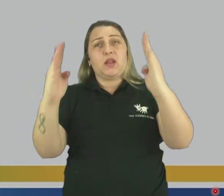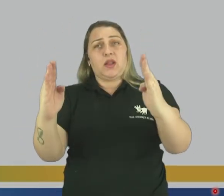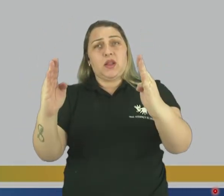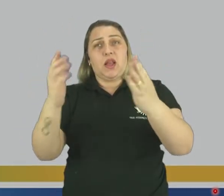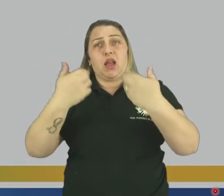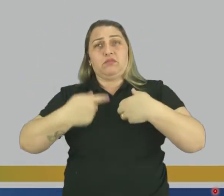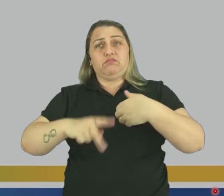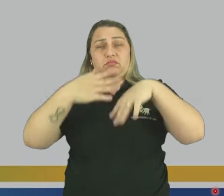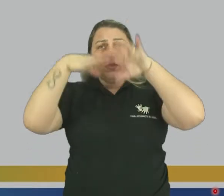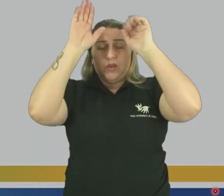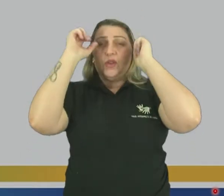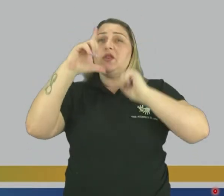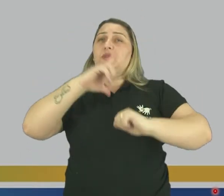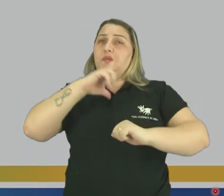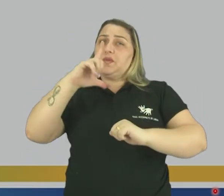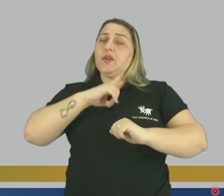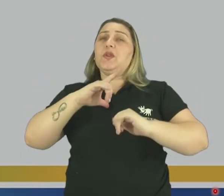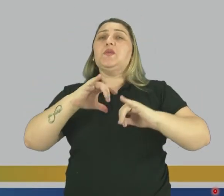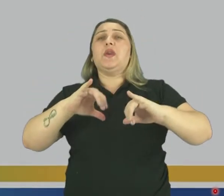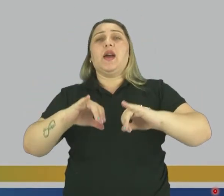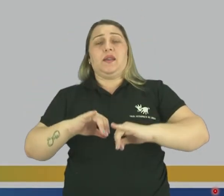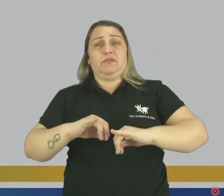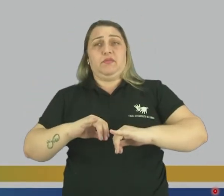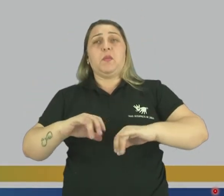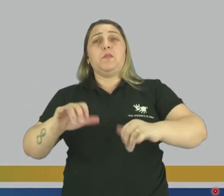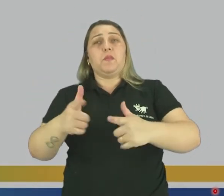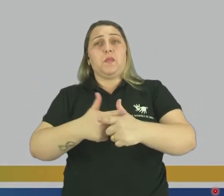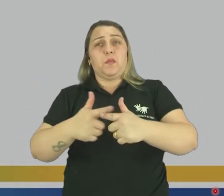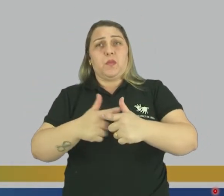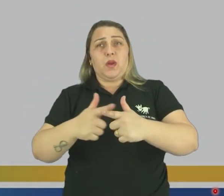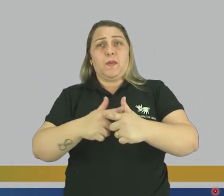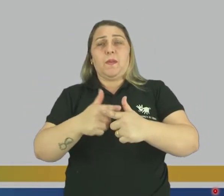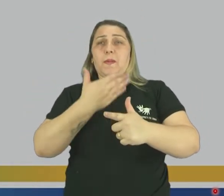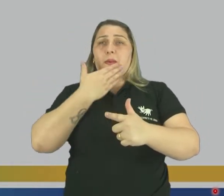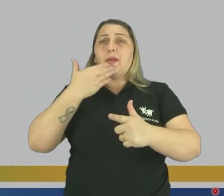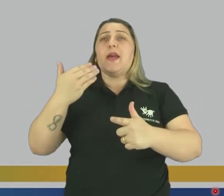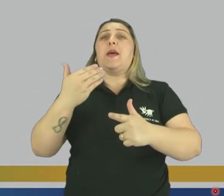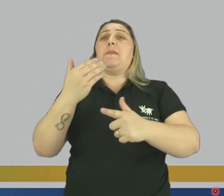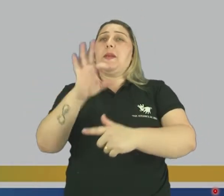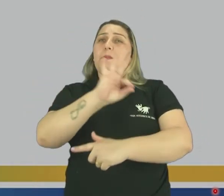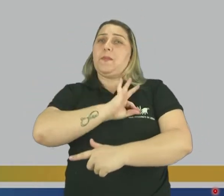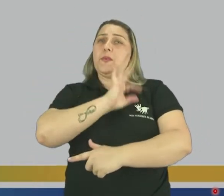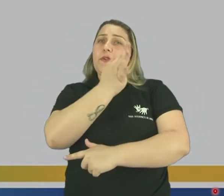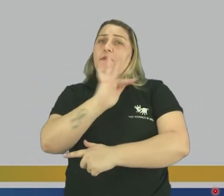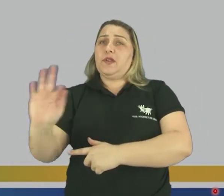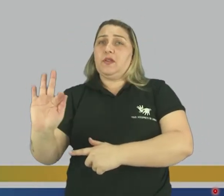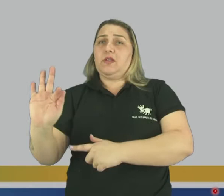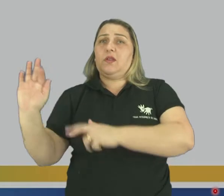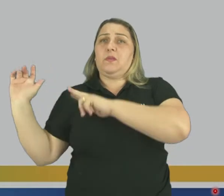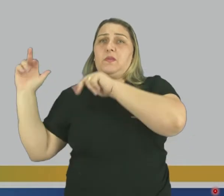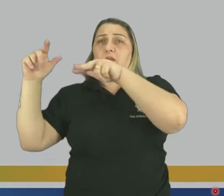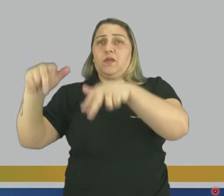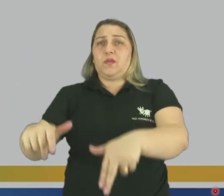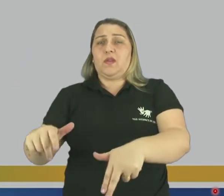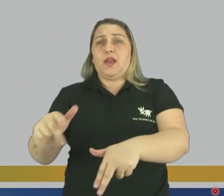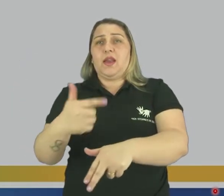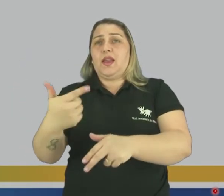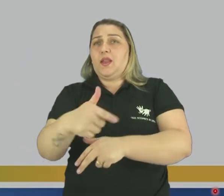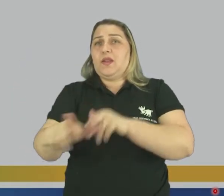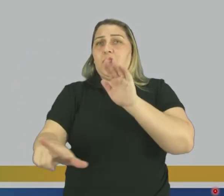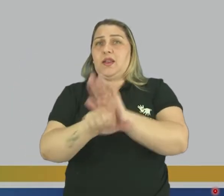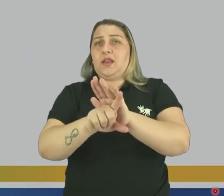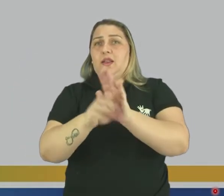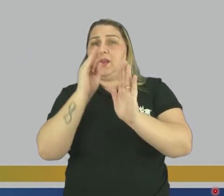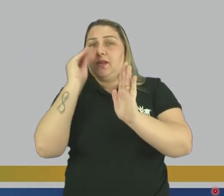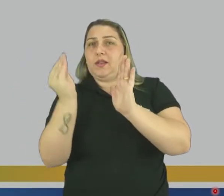E tiveram a situação regularizada pela Polícia Federal A imigração ilegal teve início